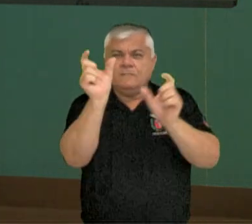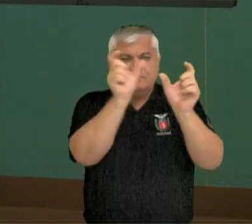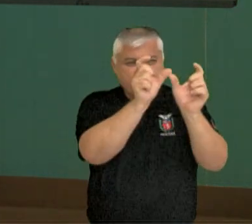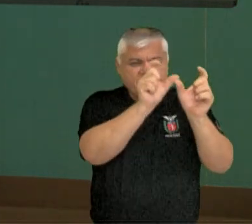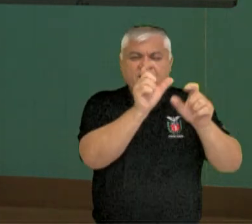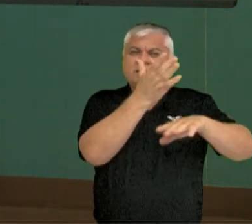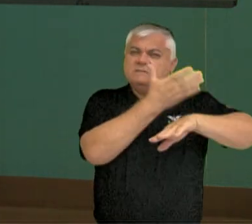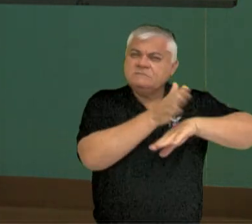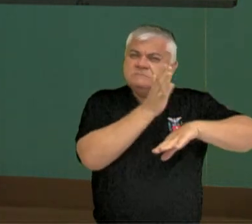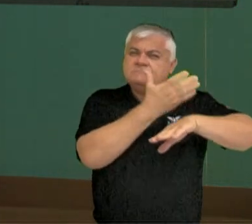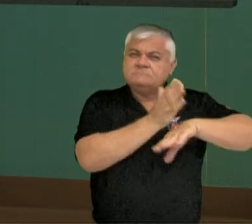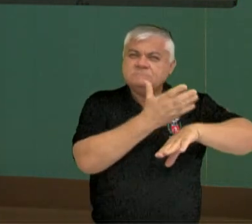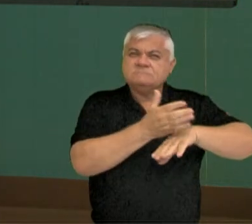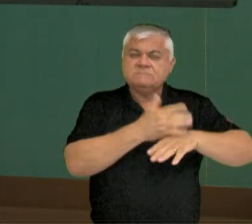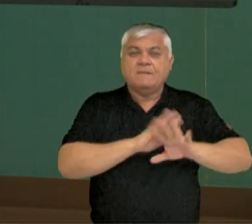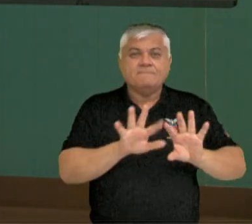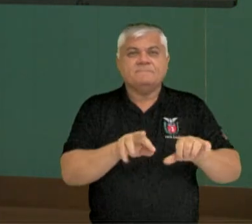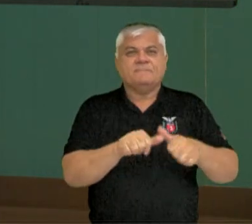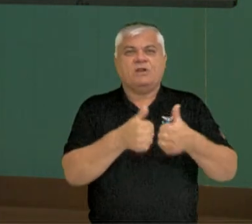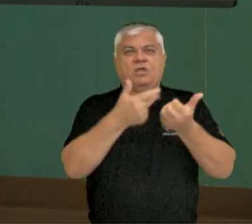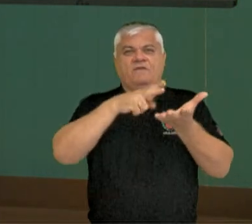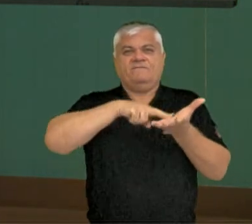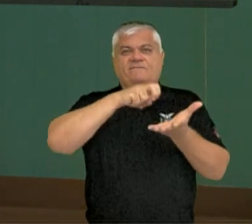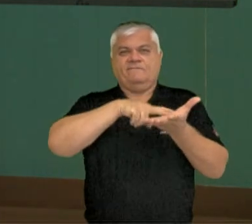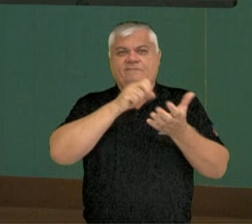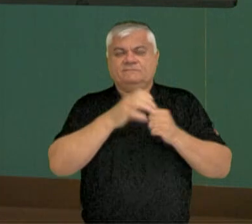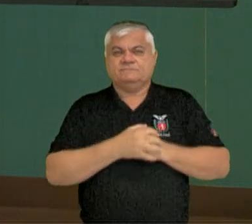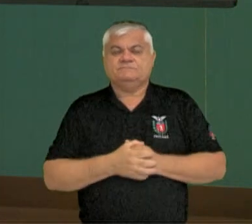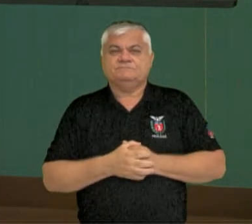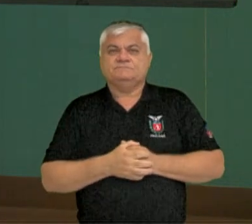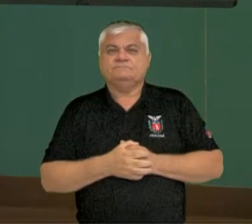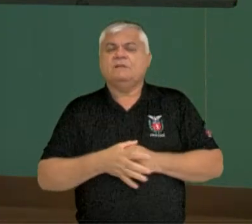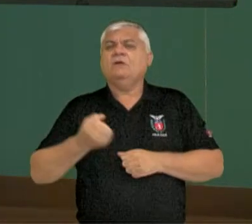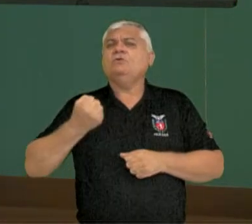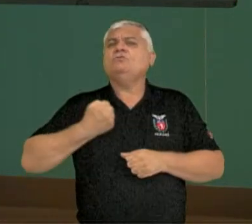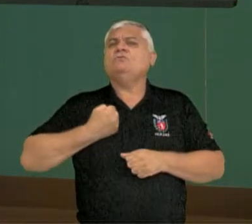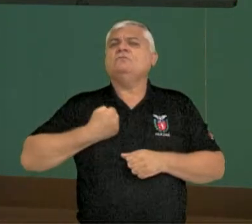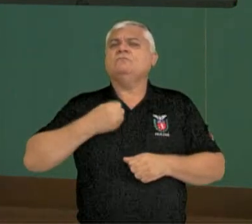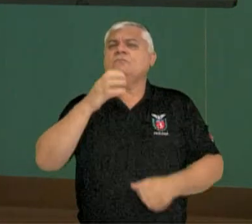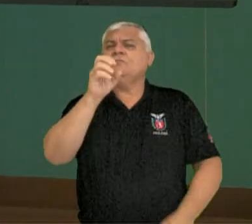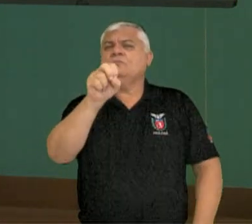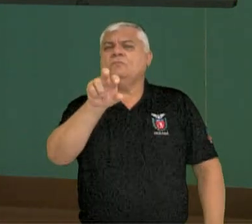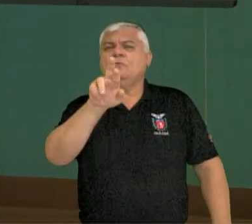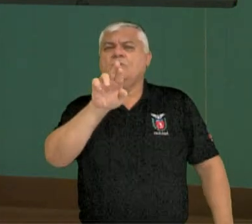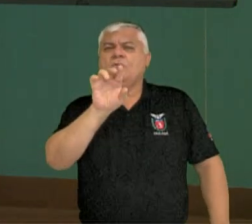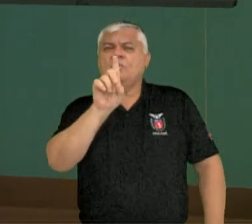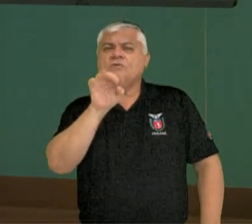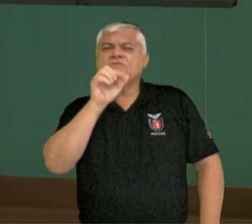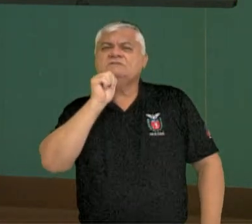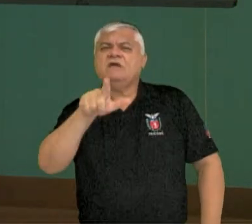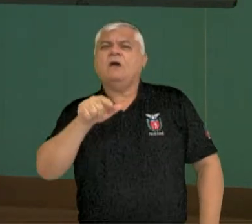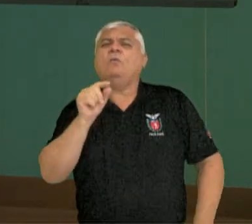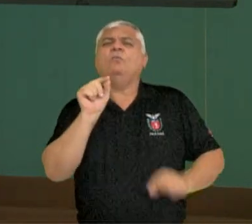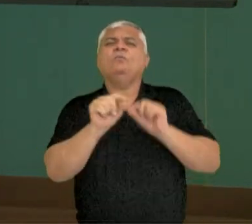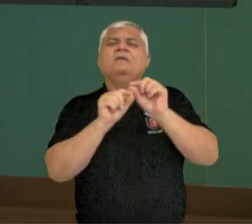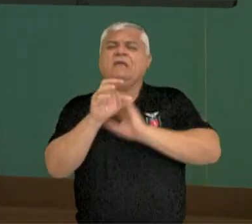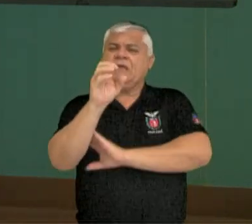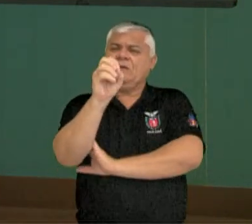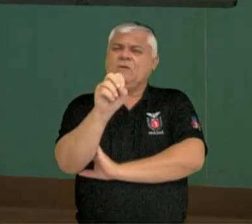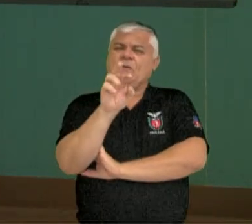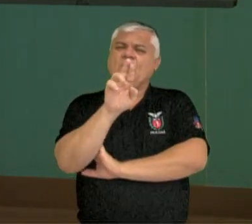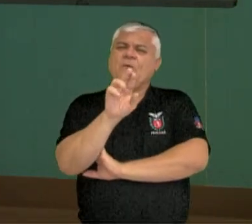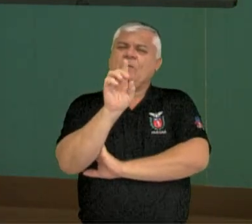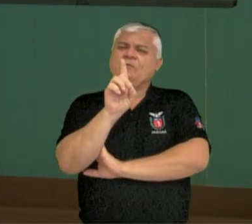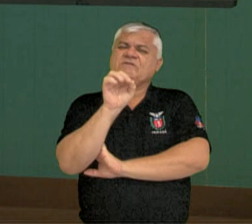melhorando o vocabulário. E os números ordinais, o que é isso? Que palavra é essa?